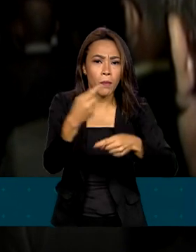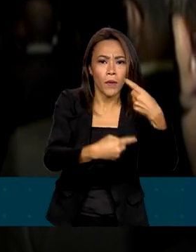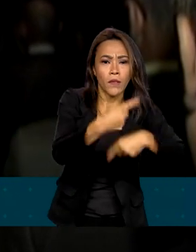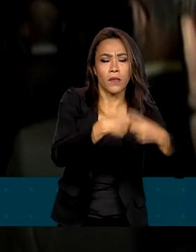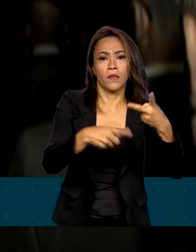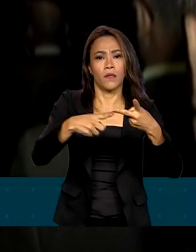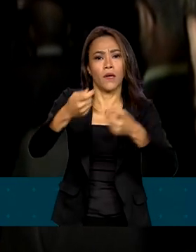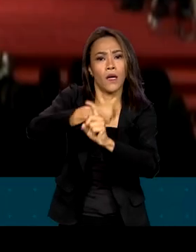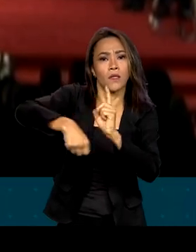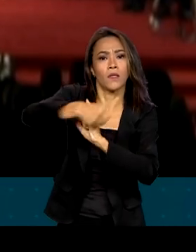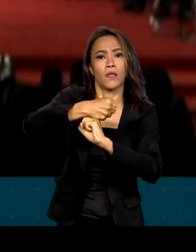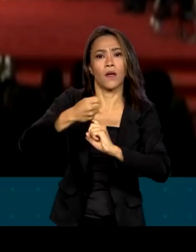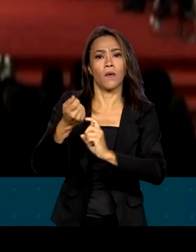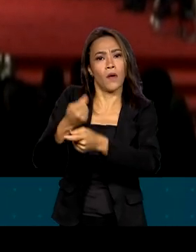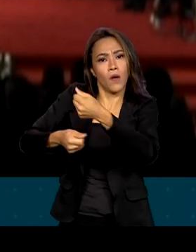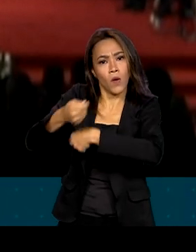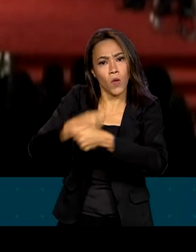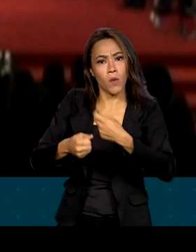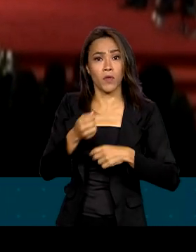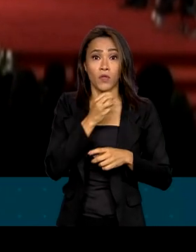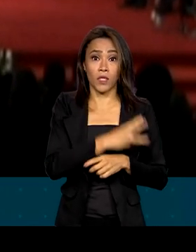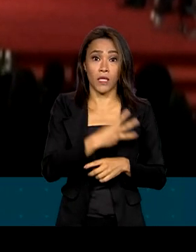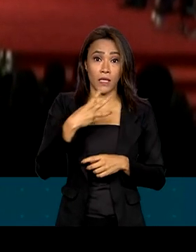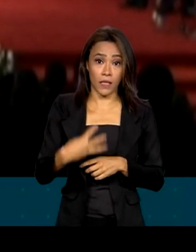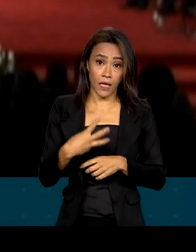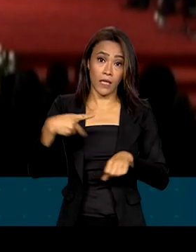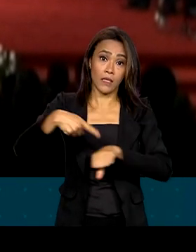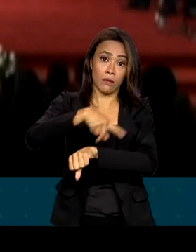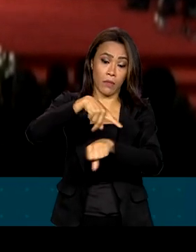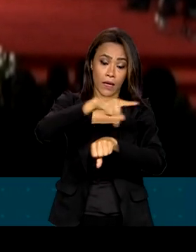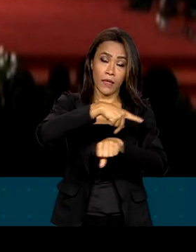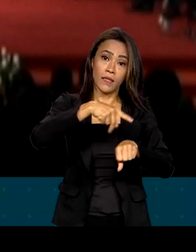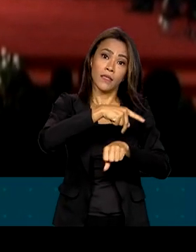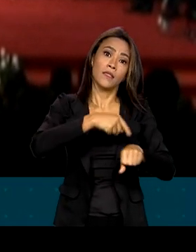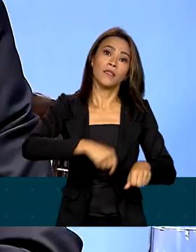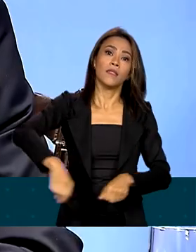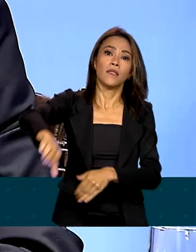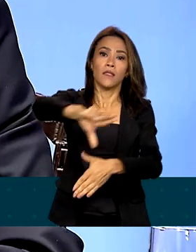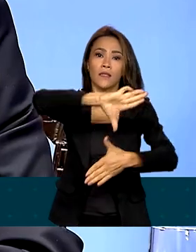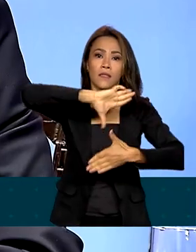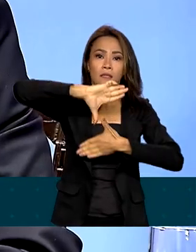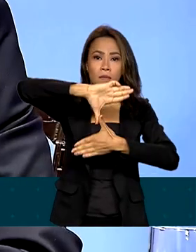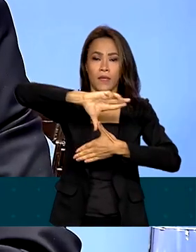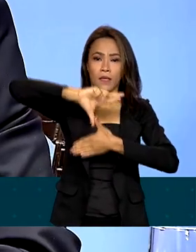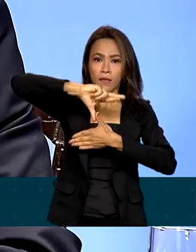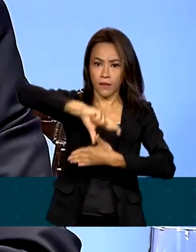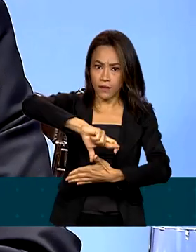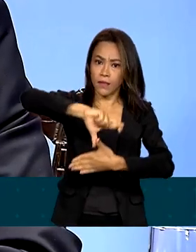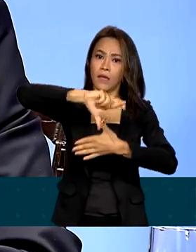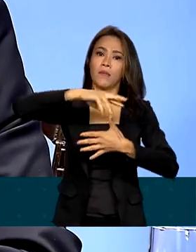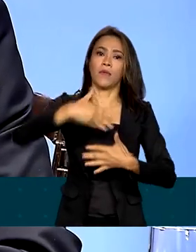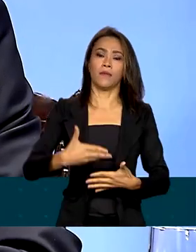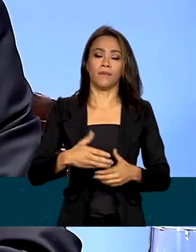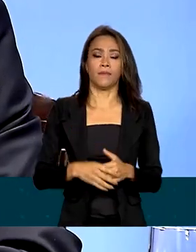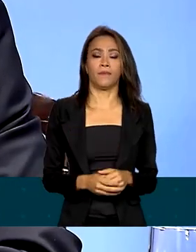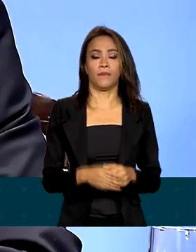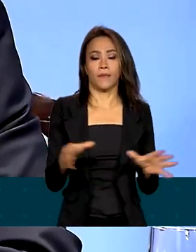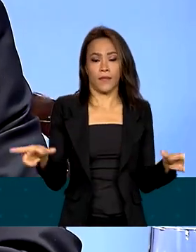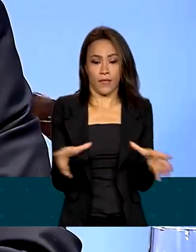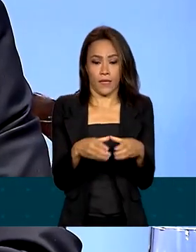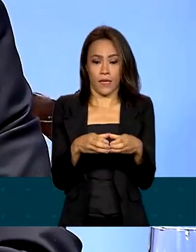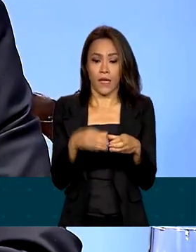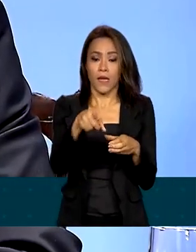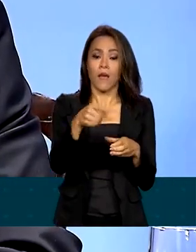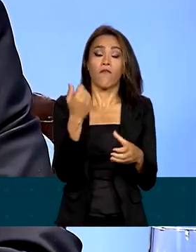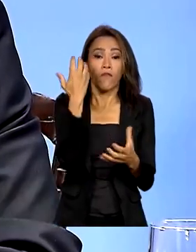social de todos os 33 países da região latino-americana e caribenha. Nós devemos aprovar uma declaração